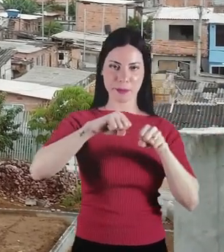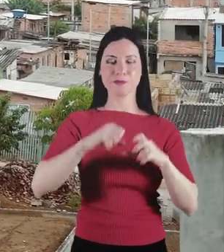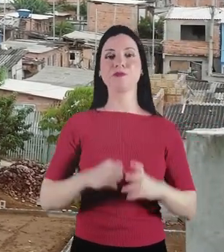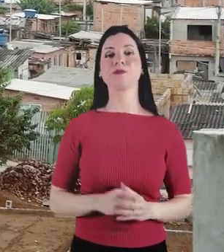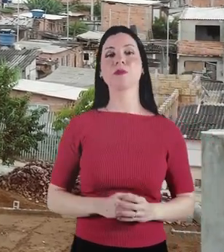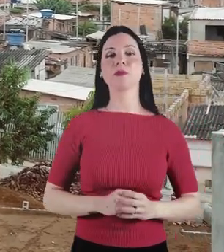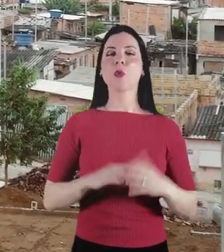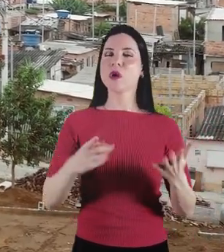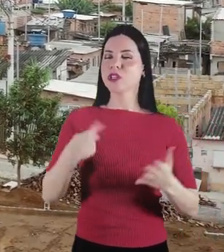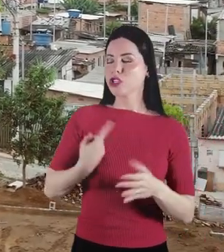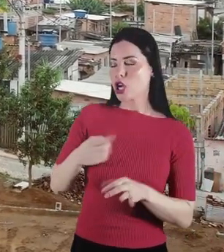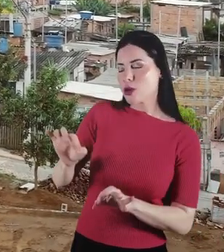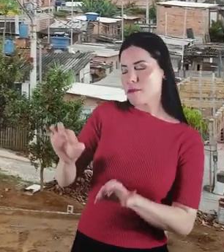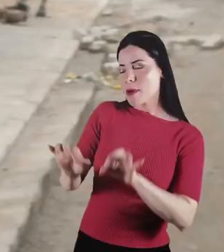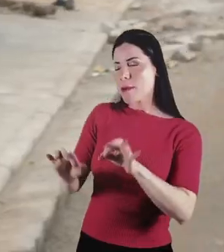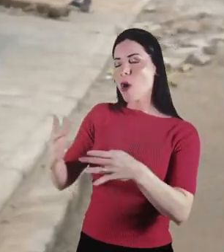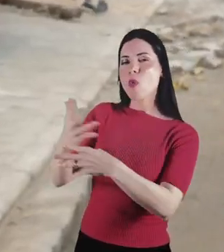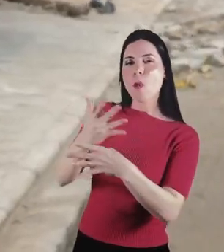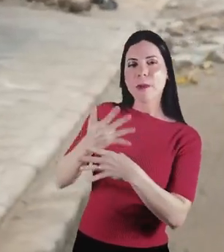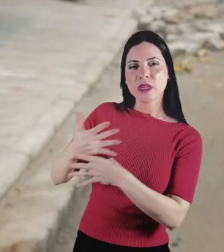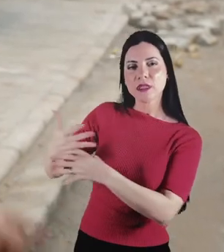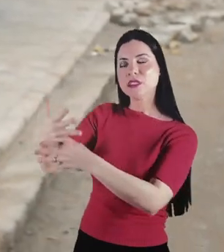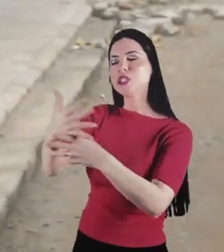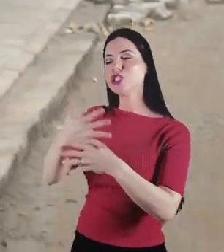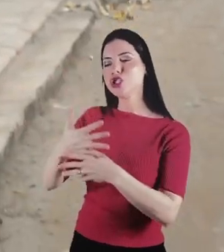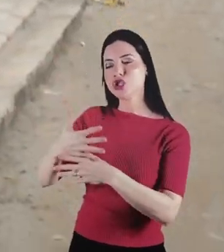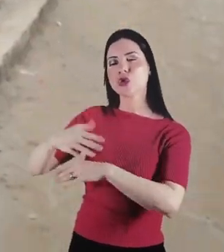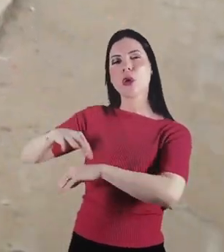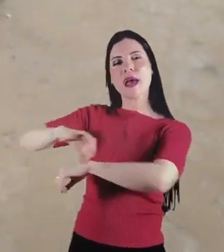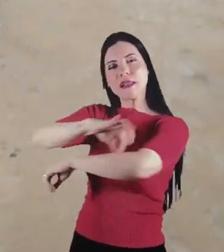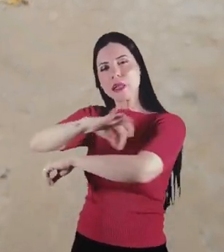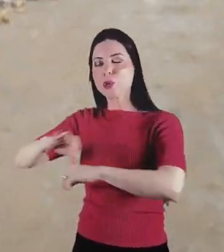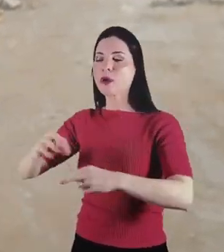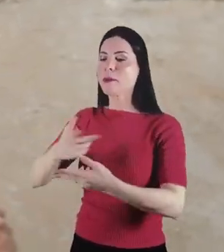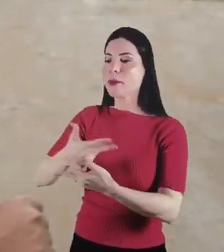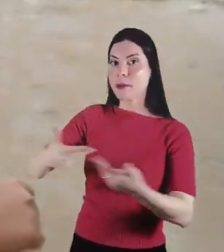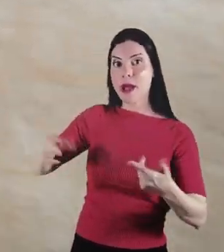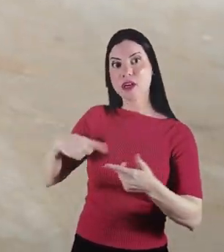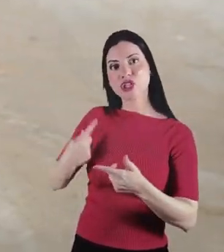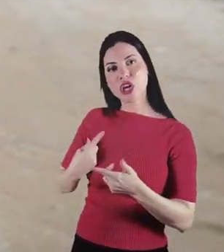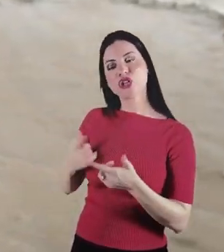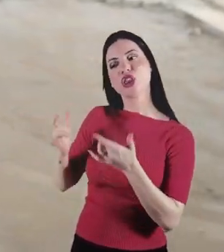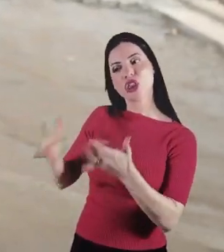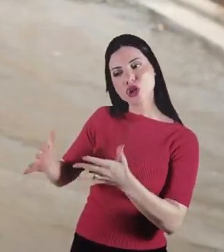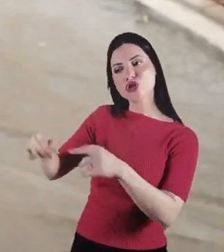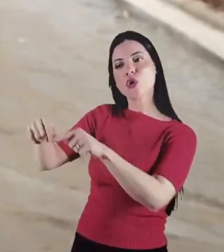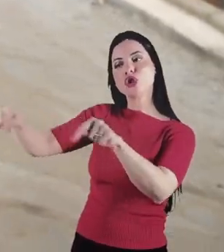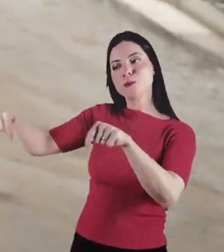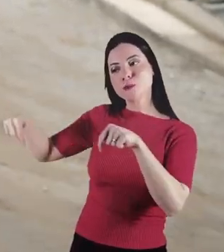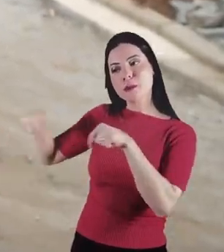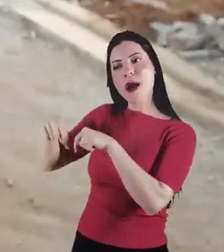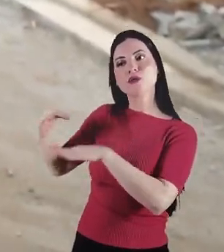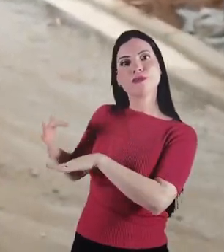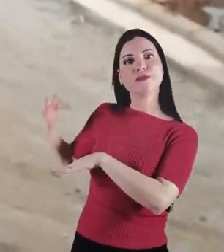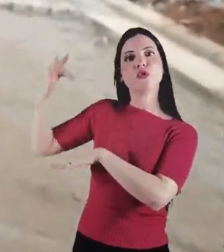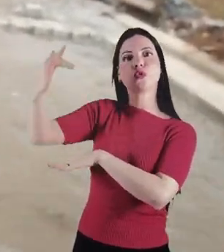aqui. Quando a gente fez o plano urbanístico, a gente deixou alguns espaços livres, para